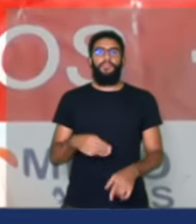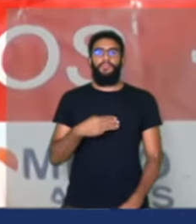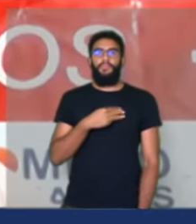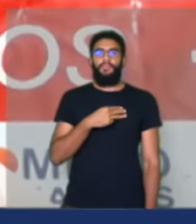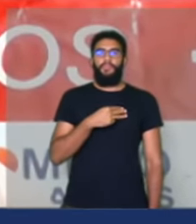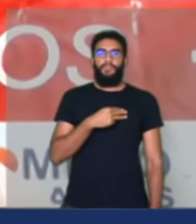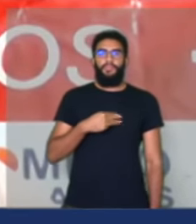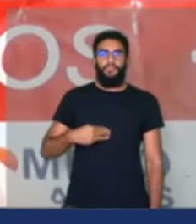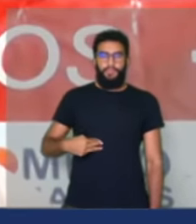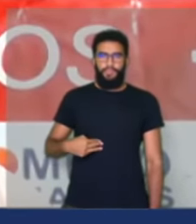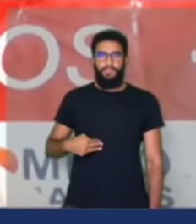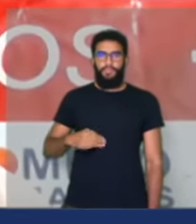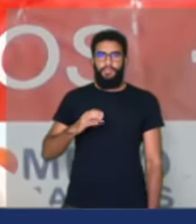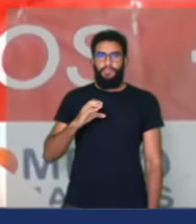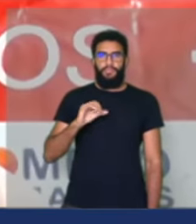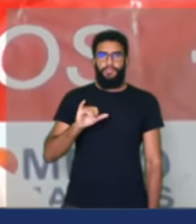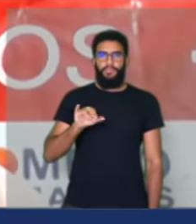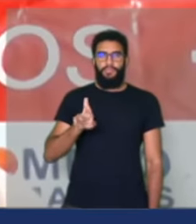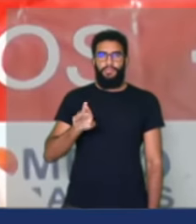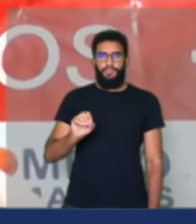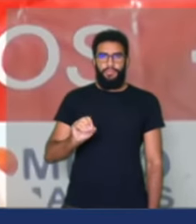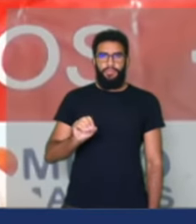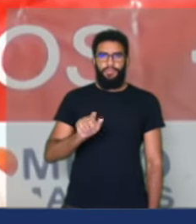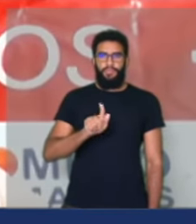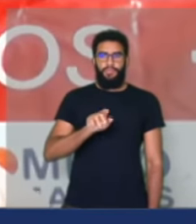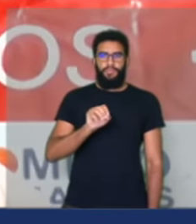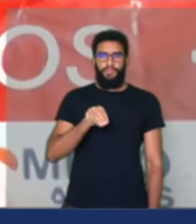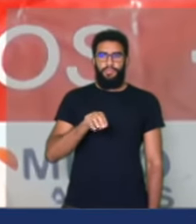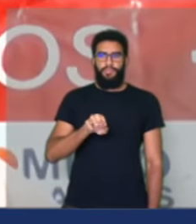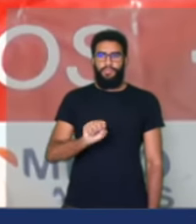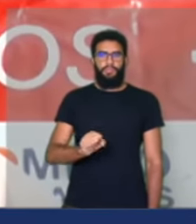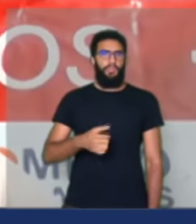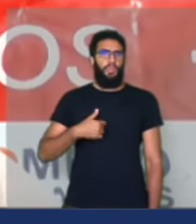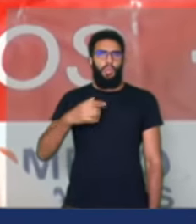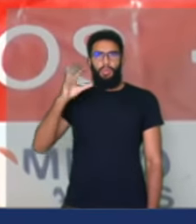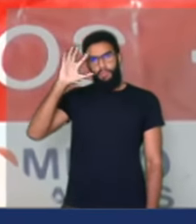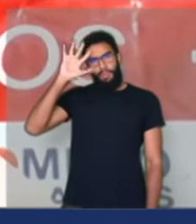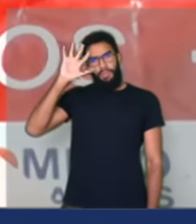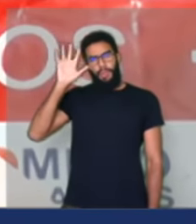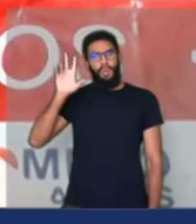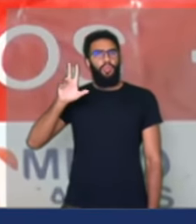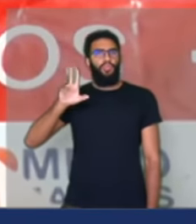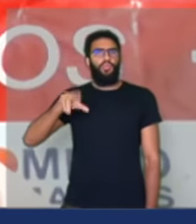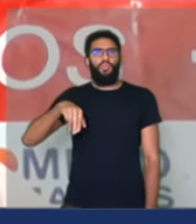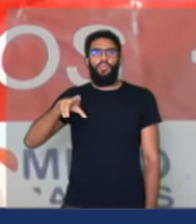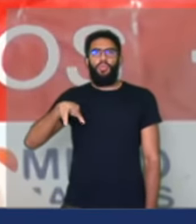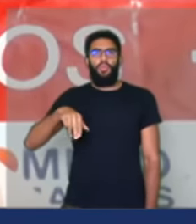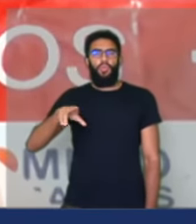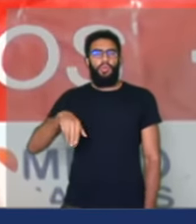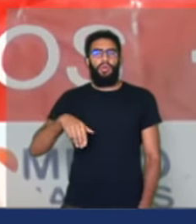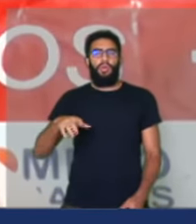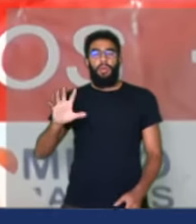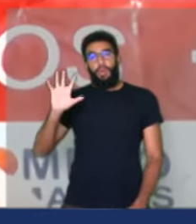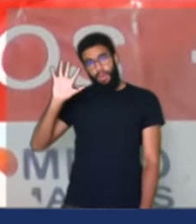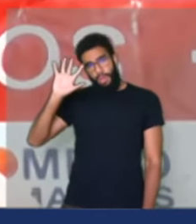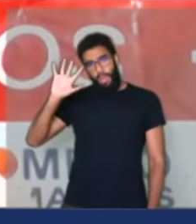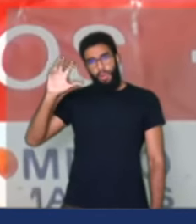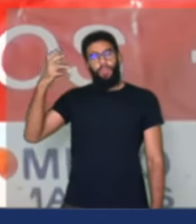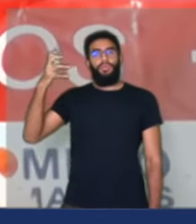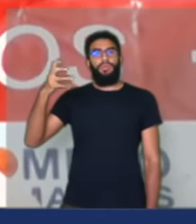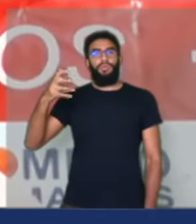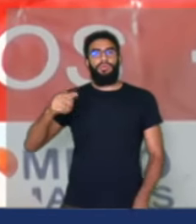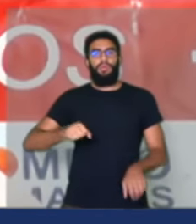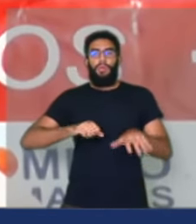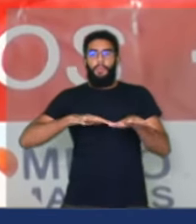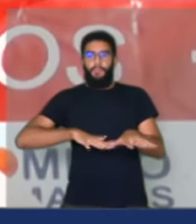Ciro Gomes. Uma coisa inimaginável que aconteceu nas manifestações na Avenida